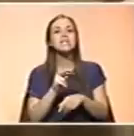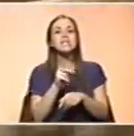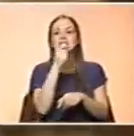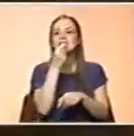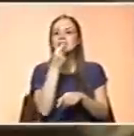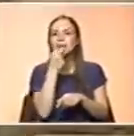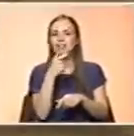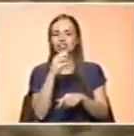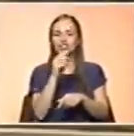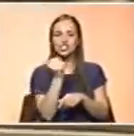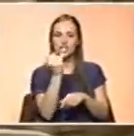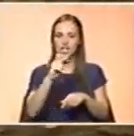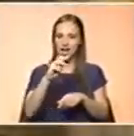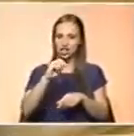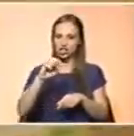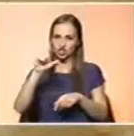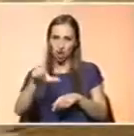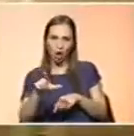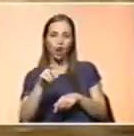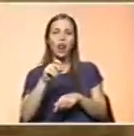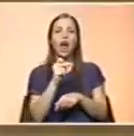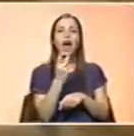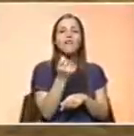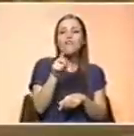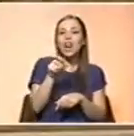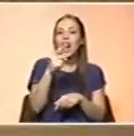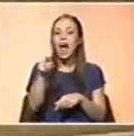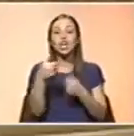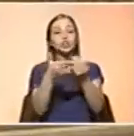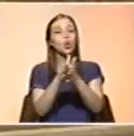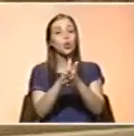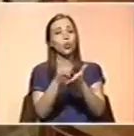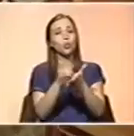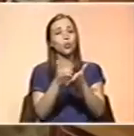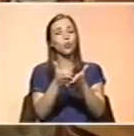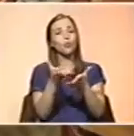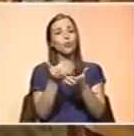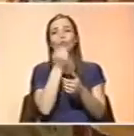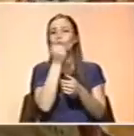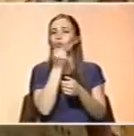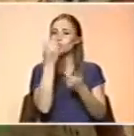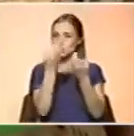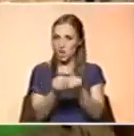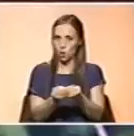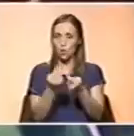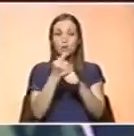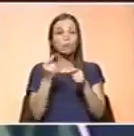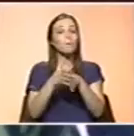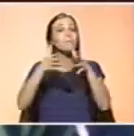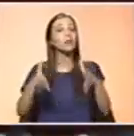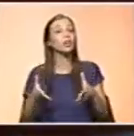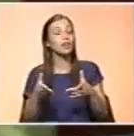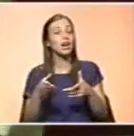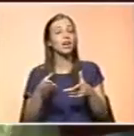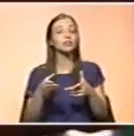no germen de trigo, nas avelãs e em todos os frutos secos em geral. E porque a maioria dos complexos vitamínicos